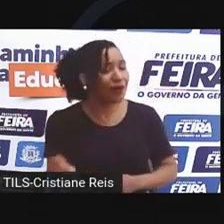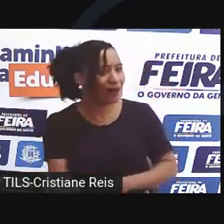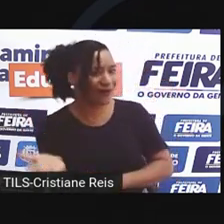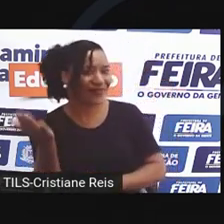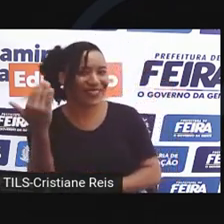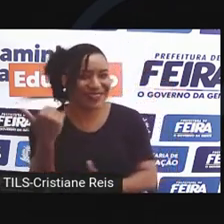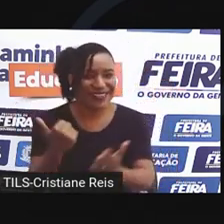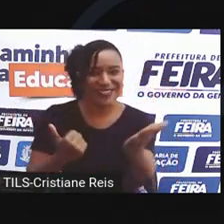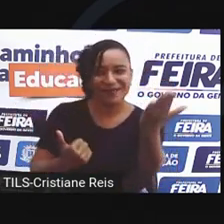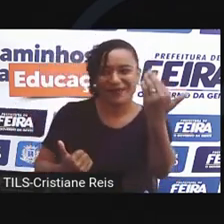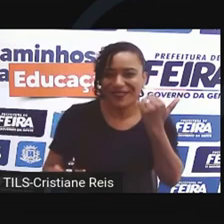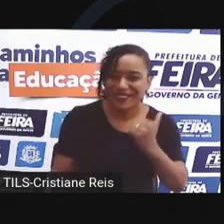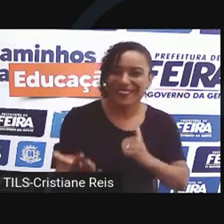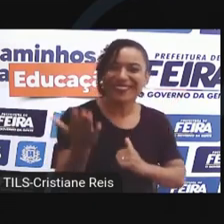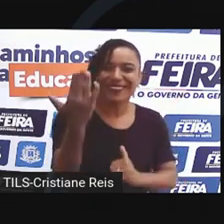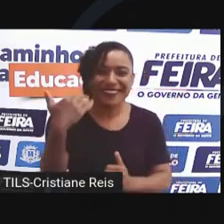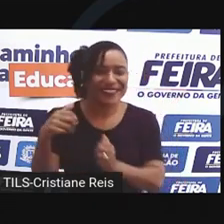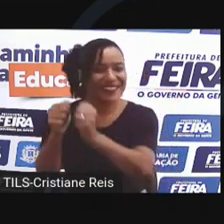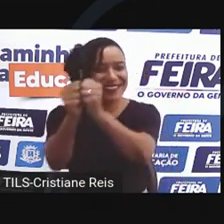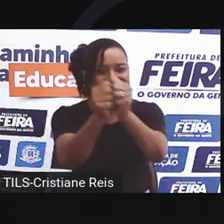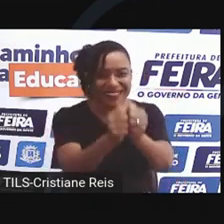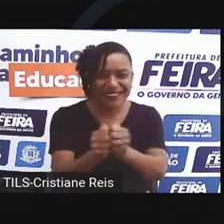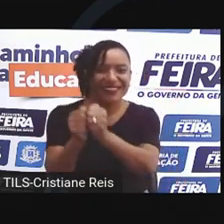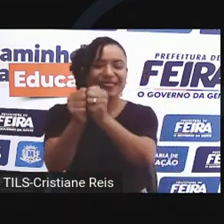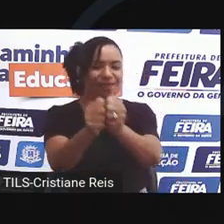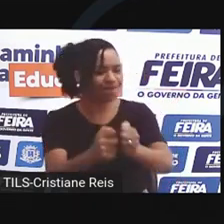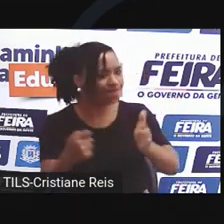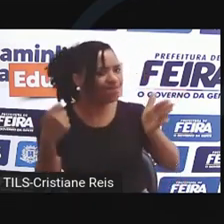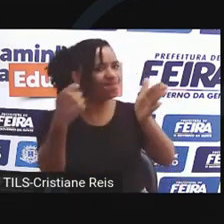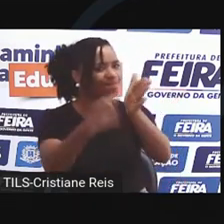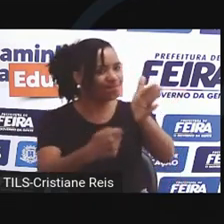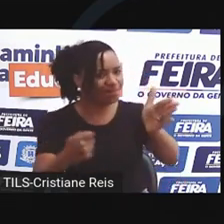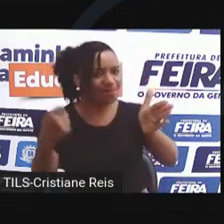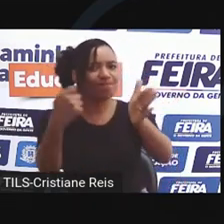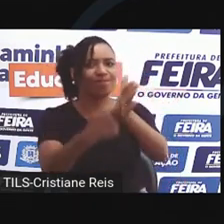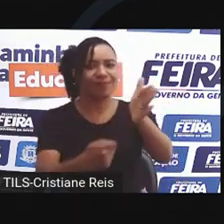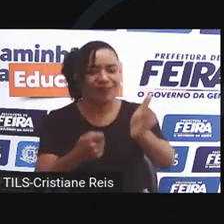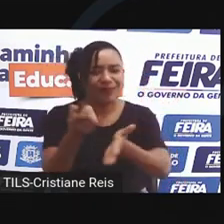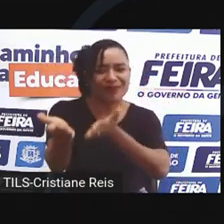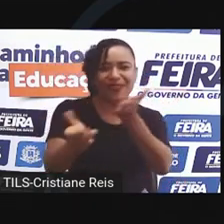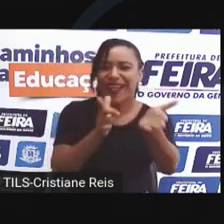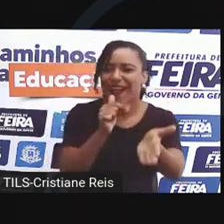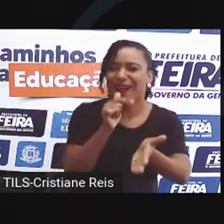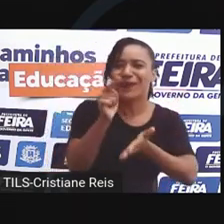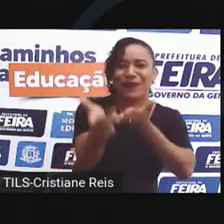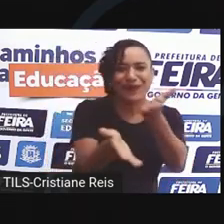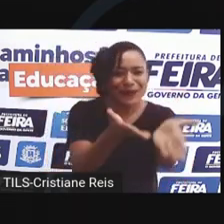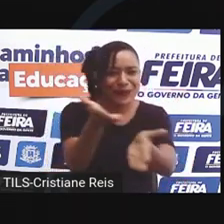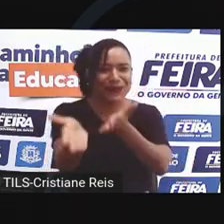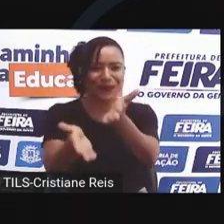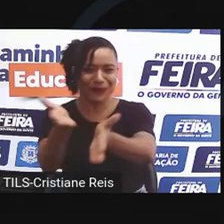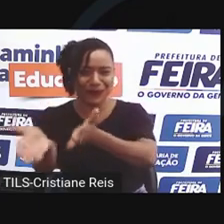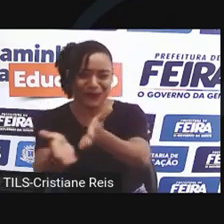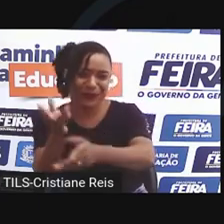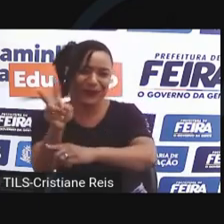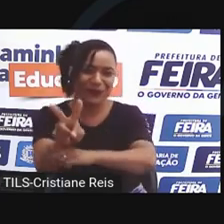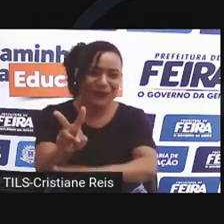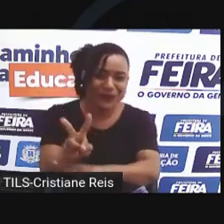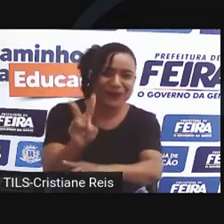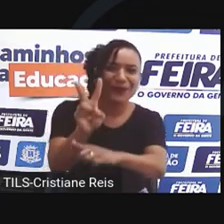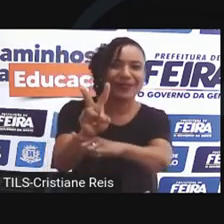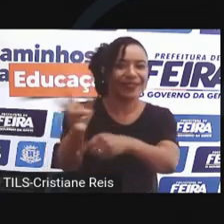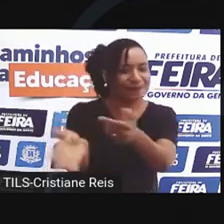Vamos juntos alugar Nossa água preservar Que o